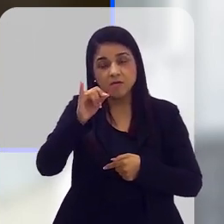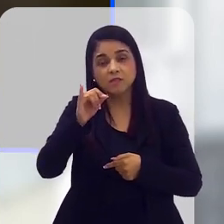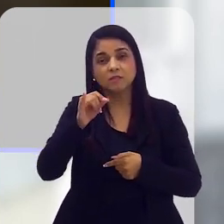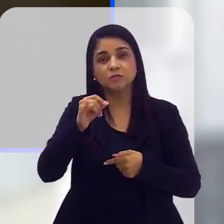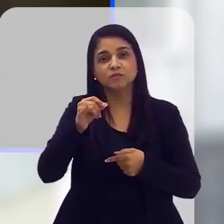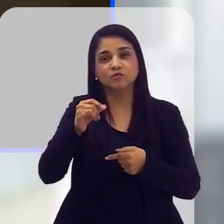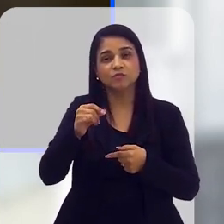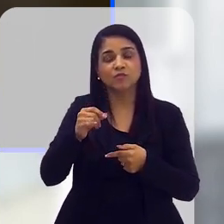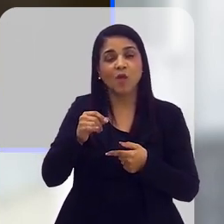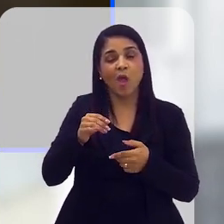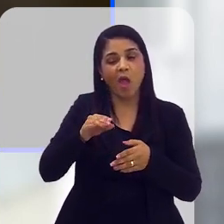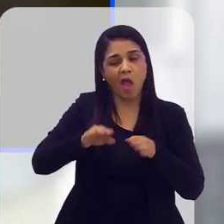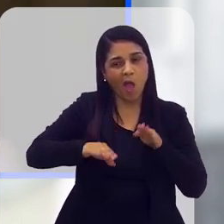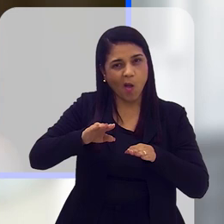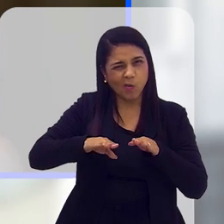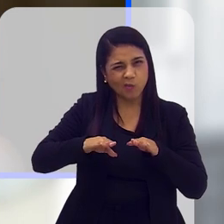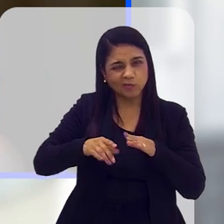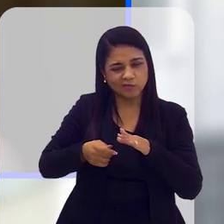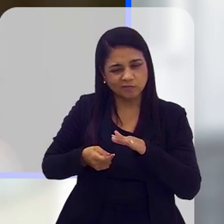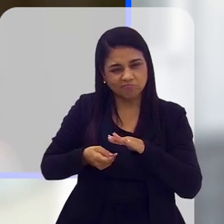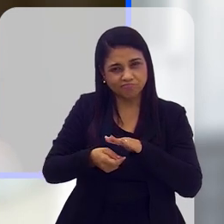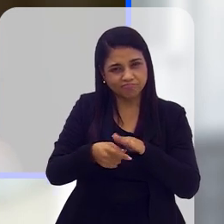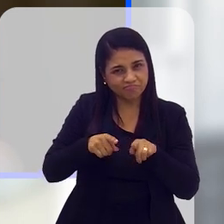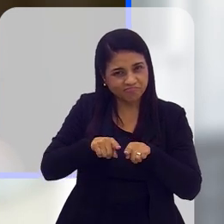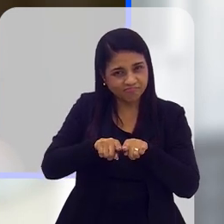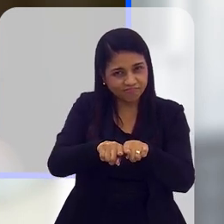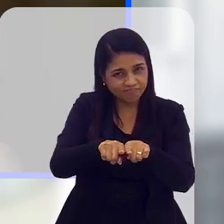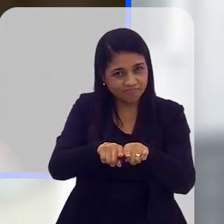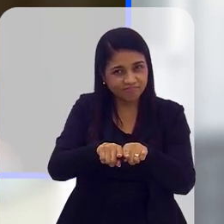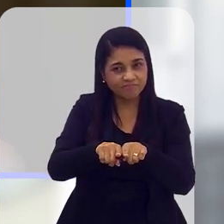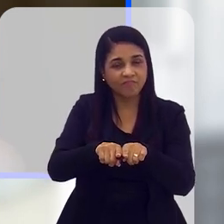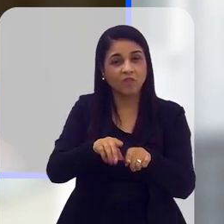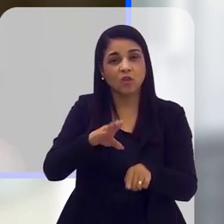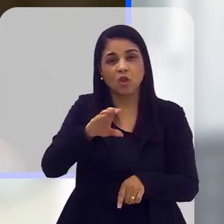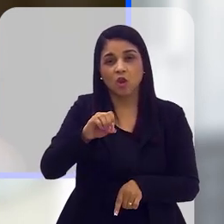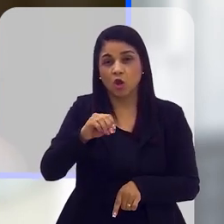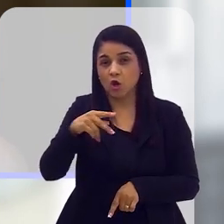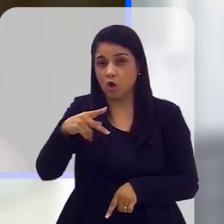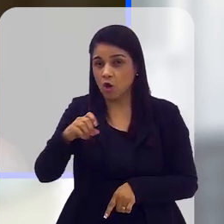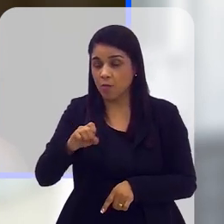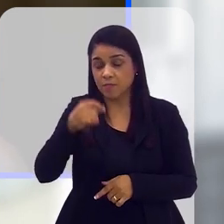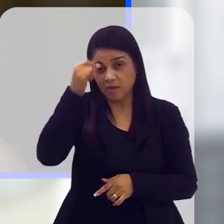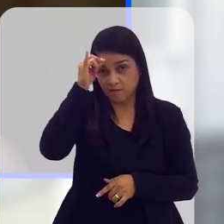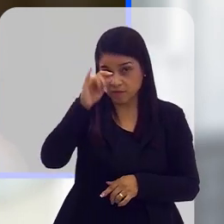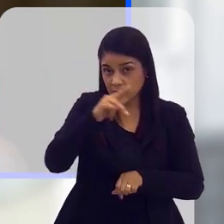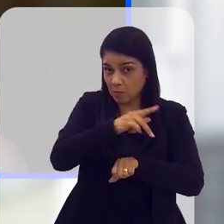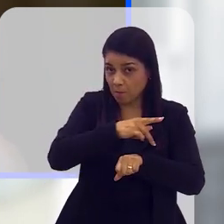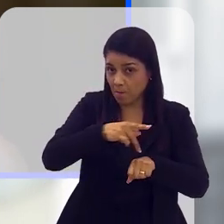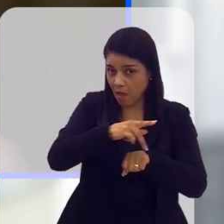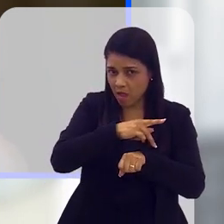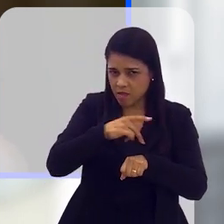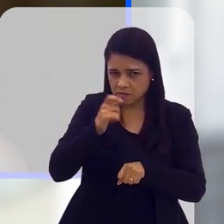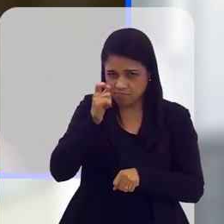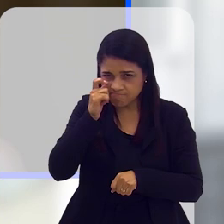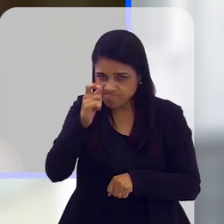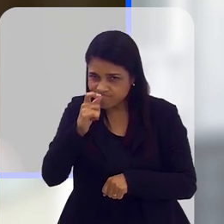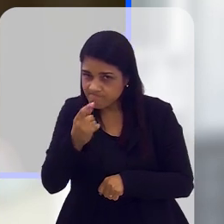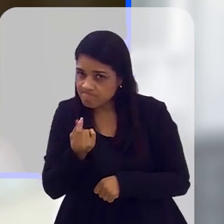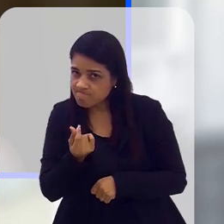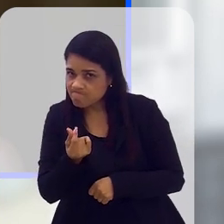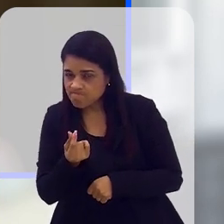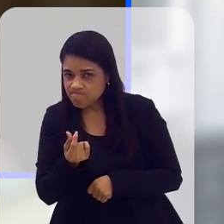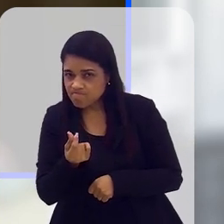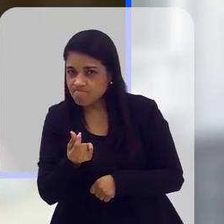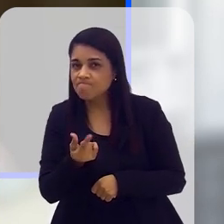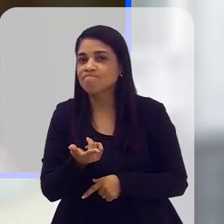talvez evitando determinados patrocinadores para as COPs, evitando países que são